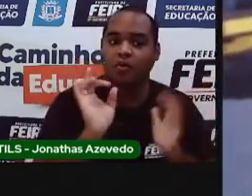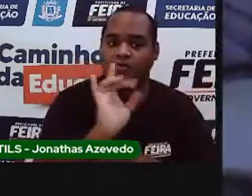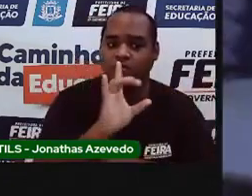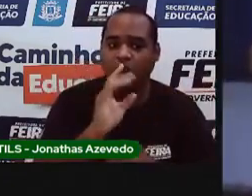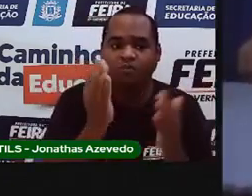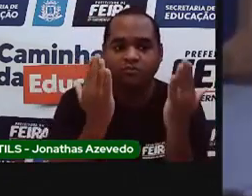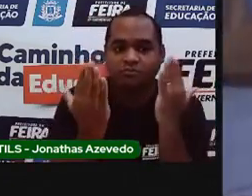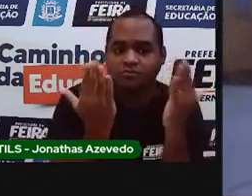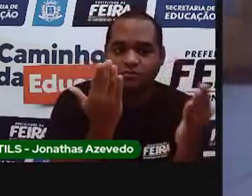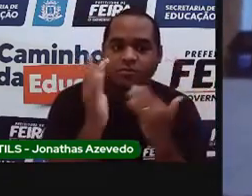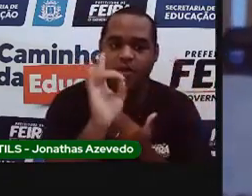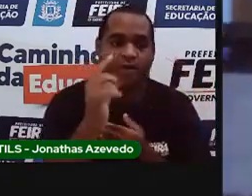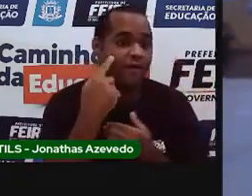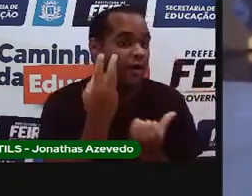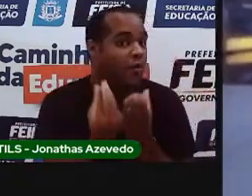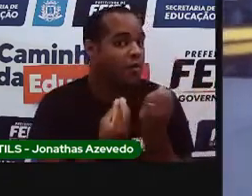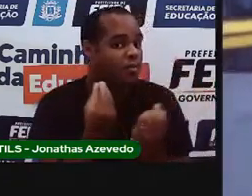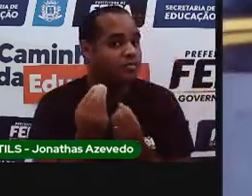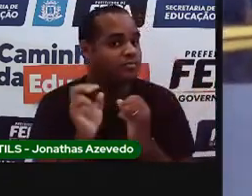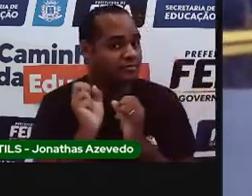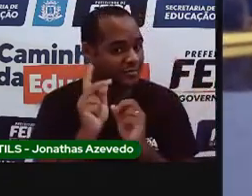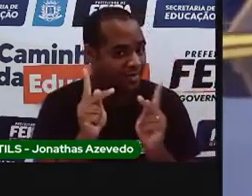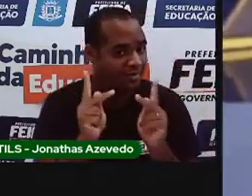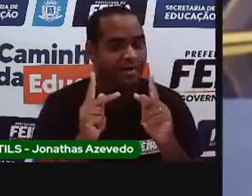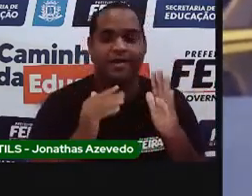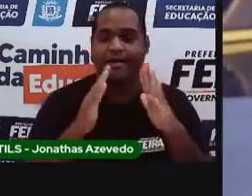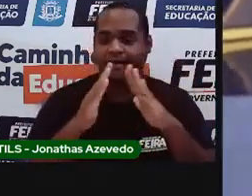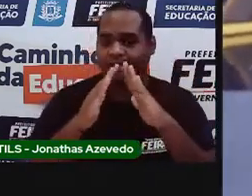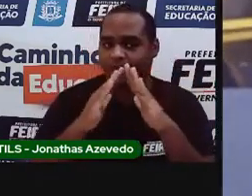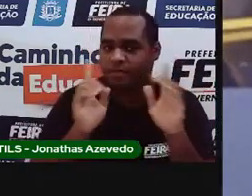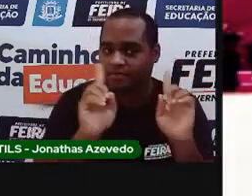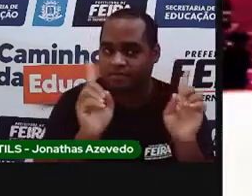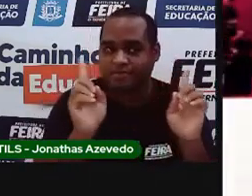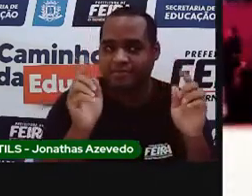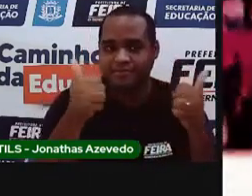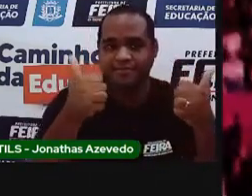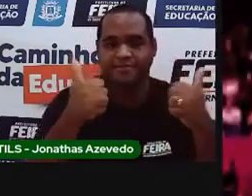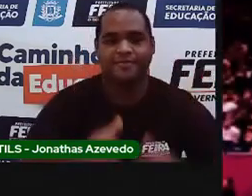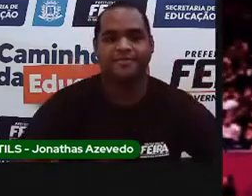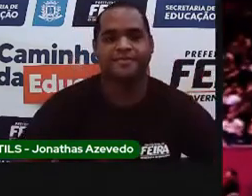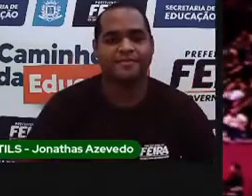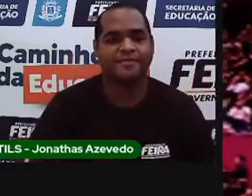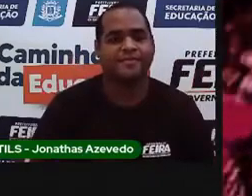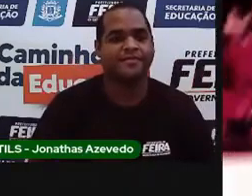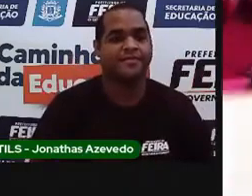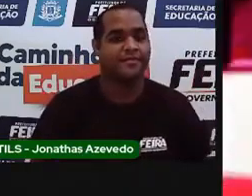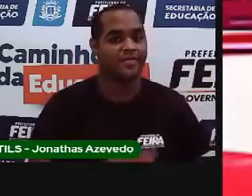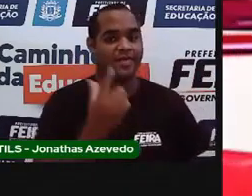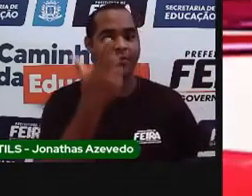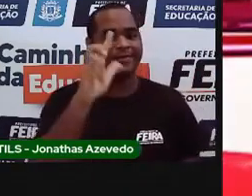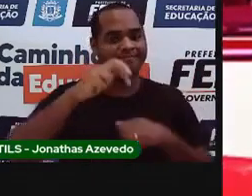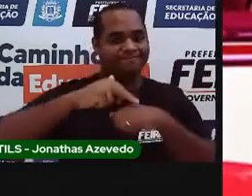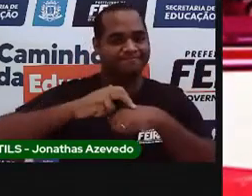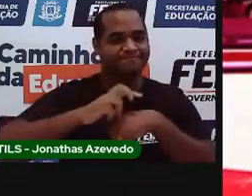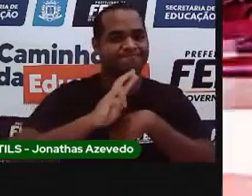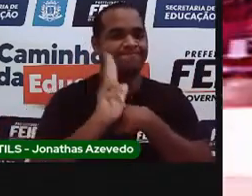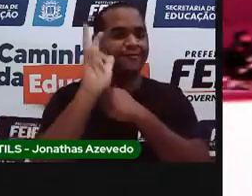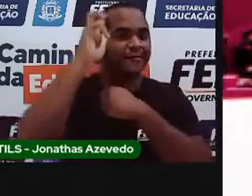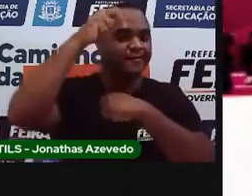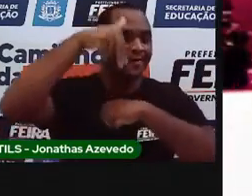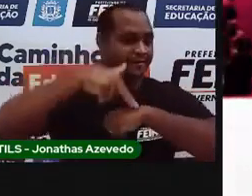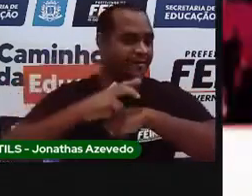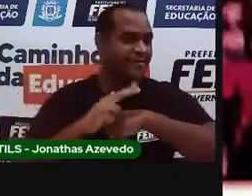os movimentos de acrobacia. E não para você fazer. E aqui as nossas atletas